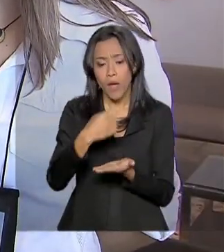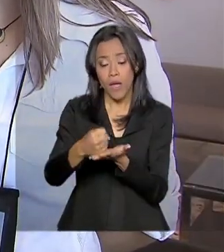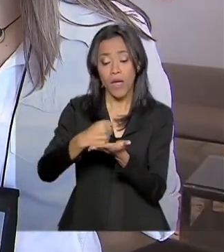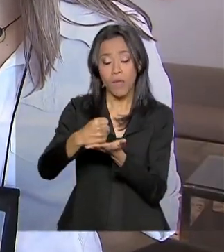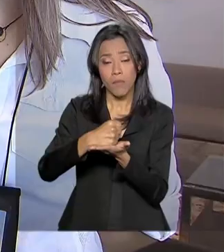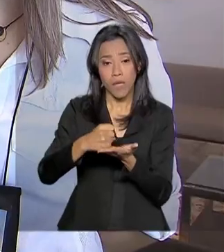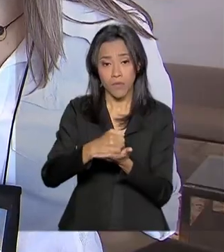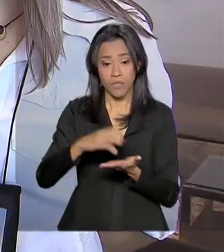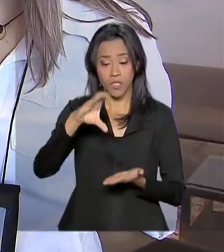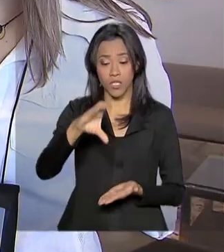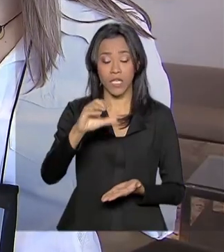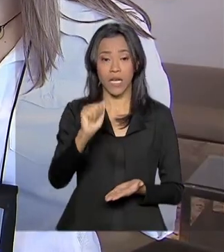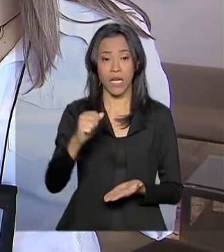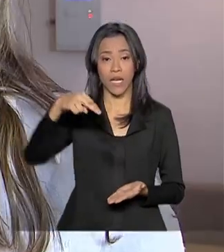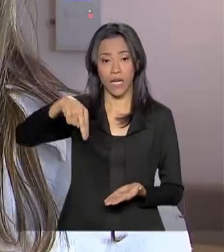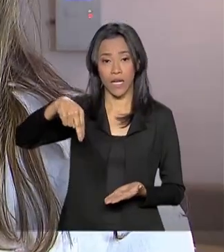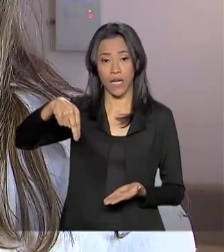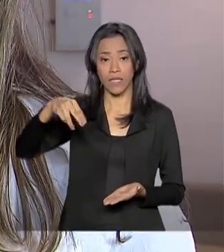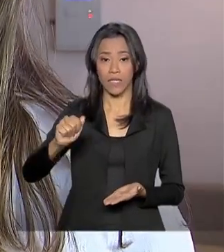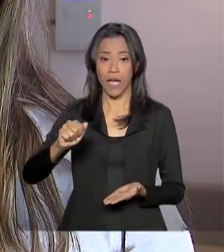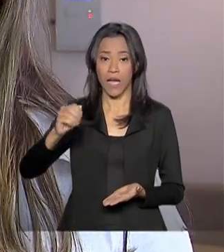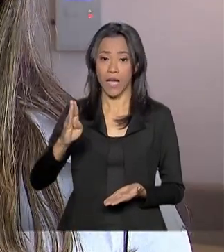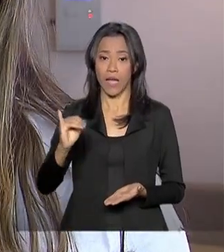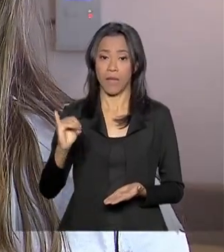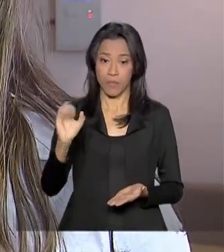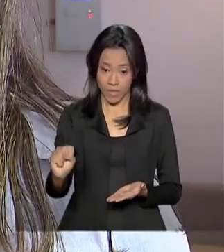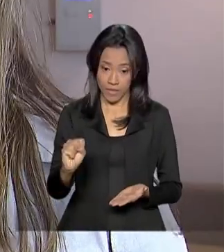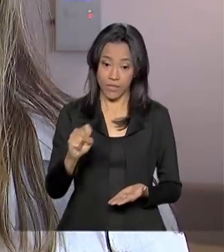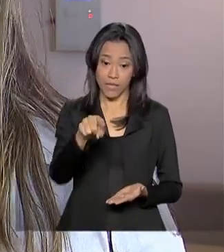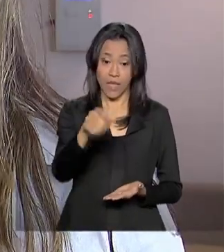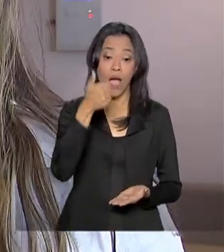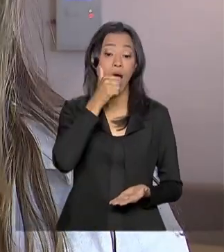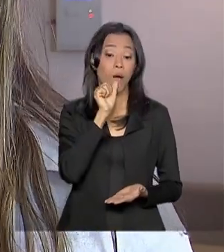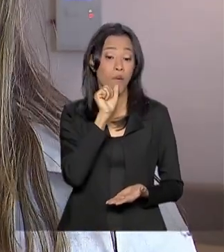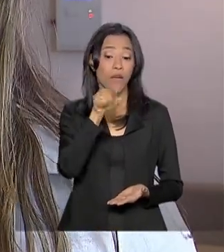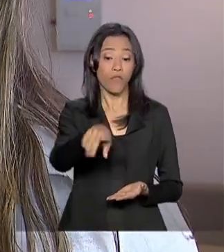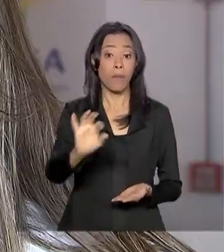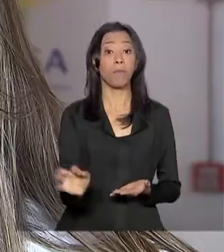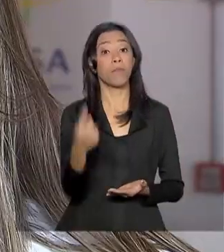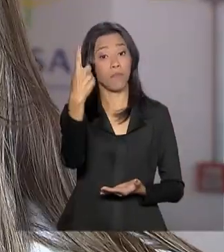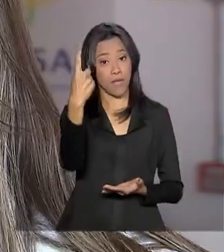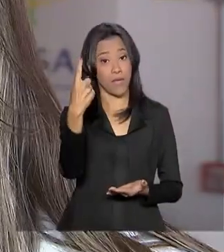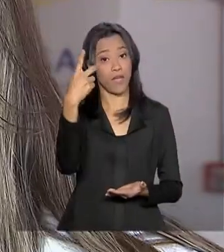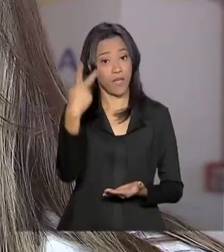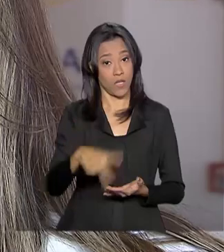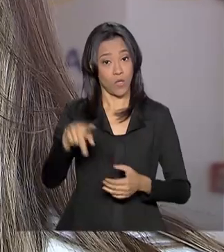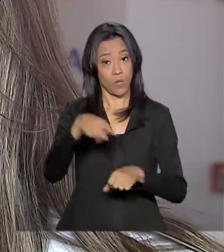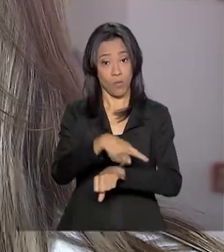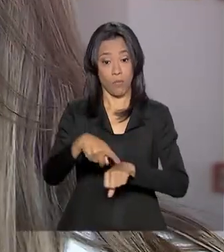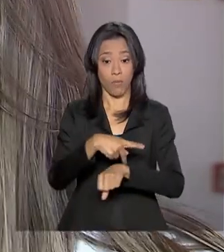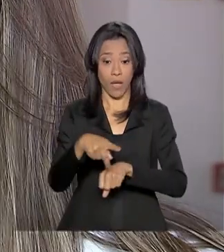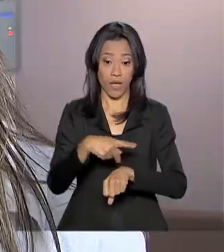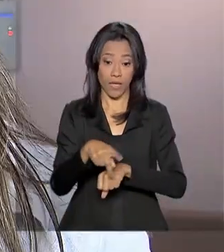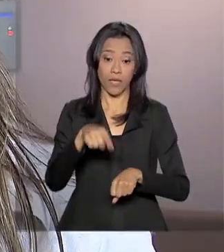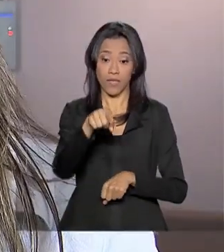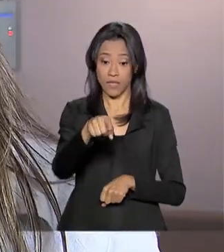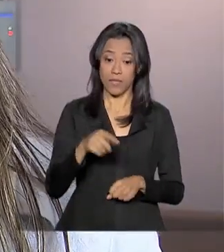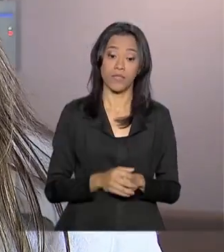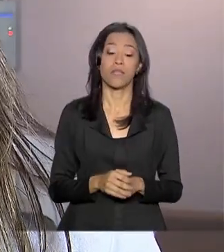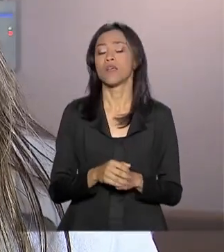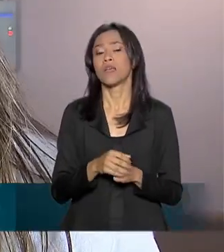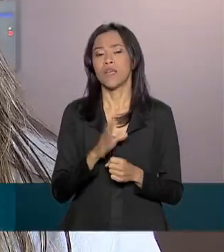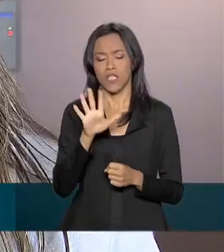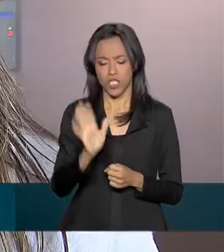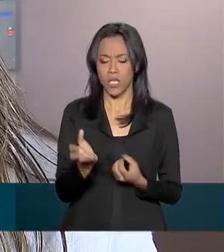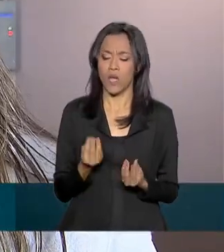à base de cannabis sativa. A mãe foi uma das primeiras pessoas no país a conseguir importar o medicamento. A gente começou a